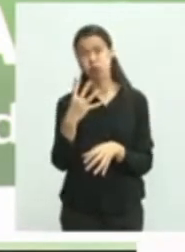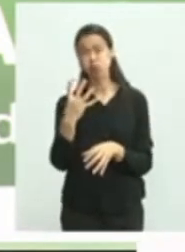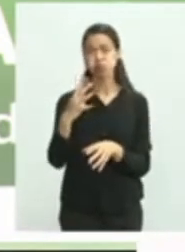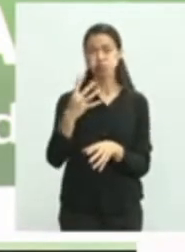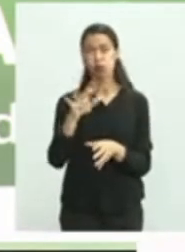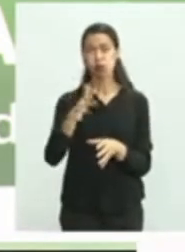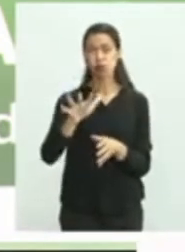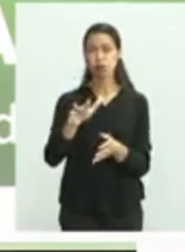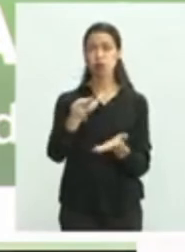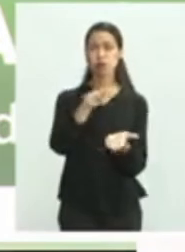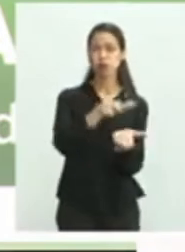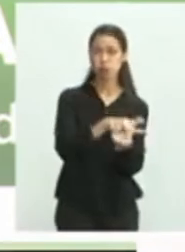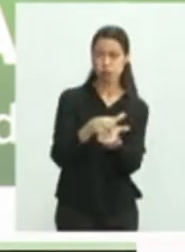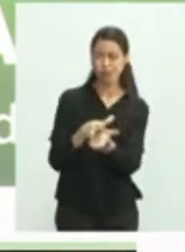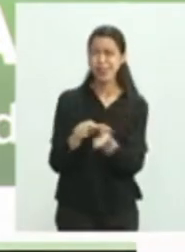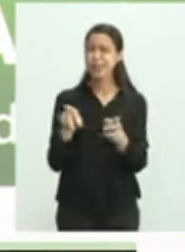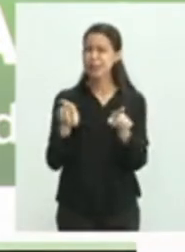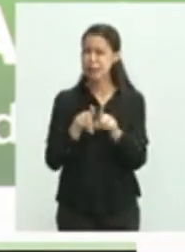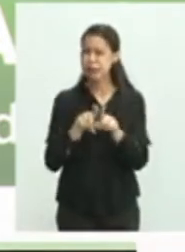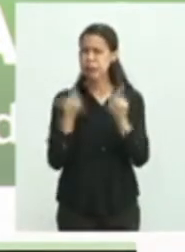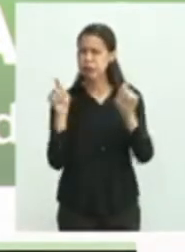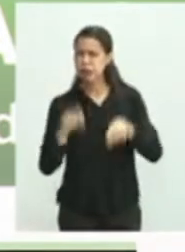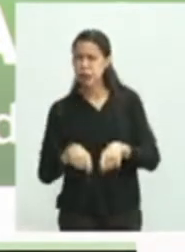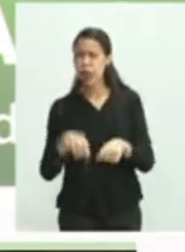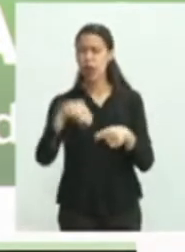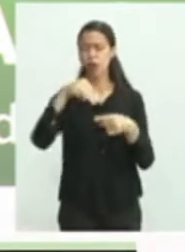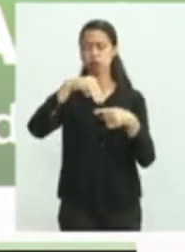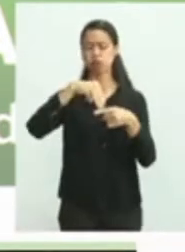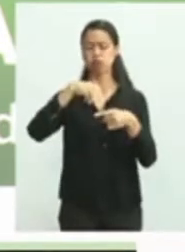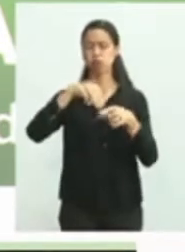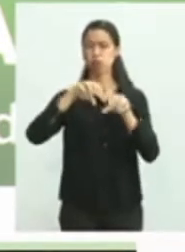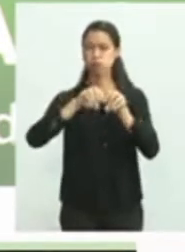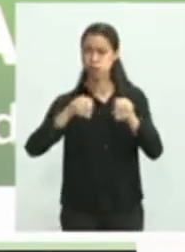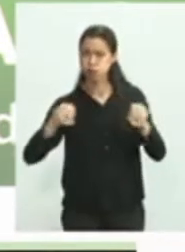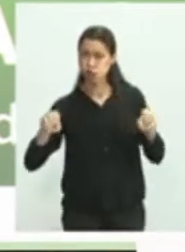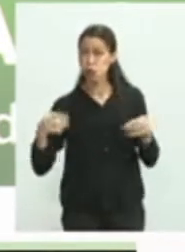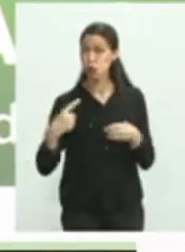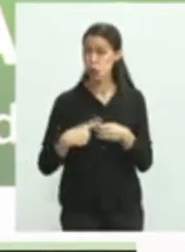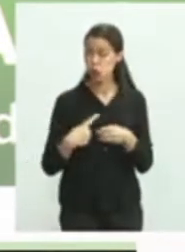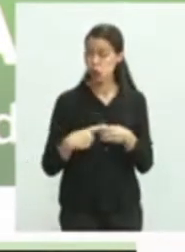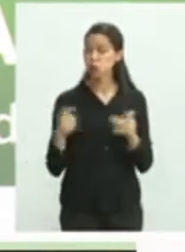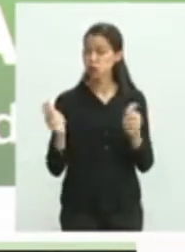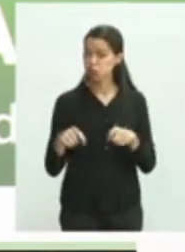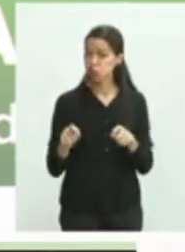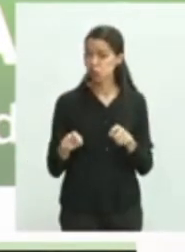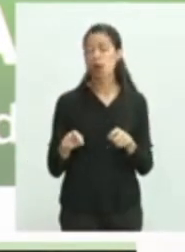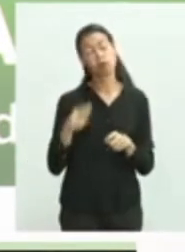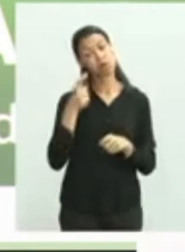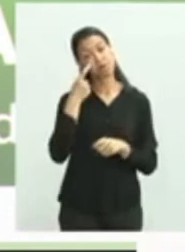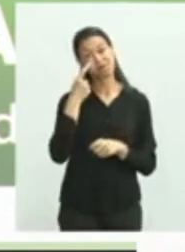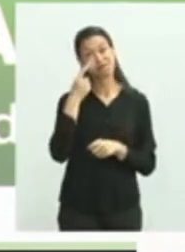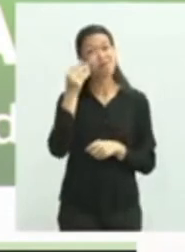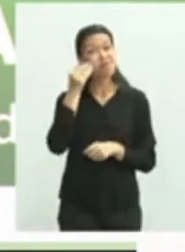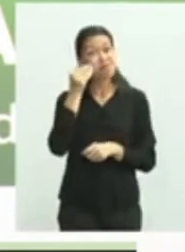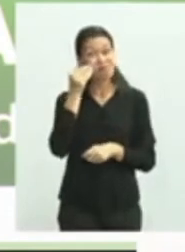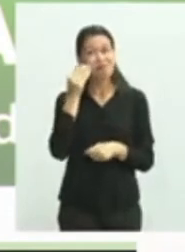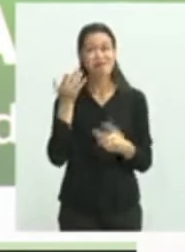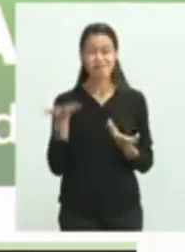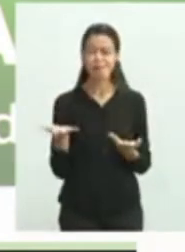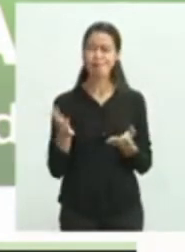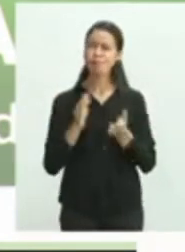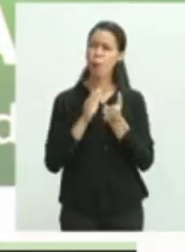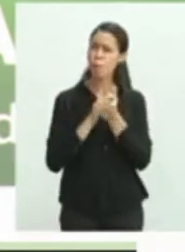de Maracajú. Queremos, com isso, parabenizar esse envolvimento da nossa equipe e o envolvimento das equipes